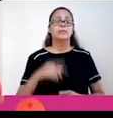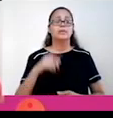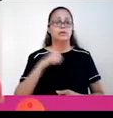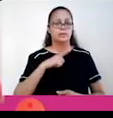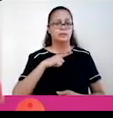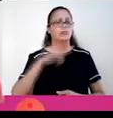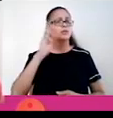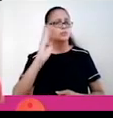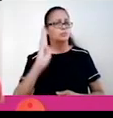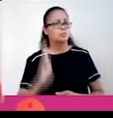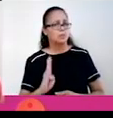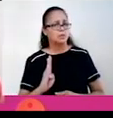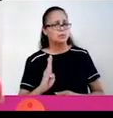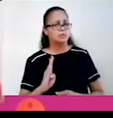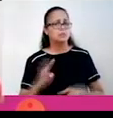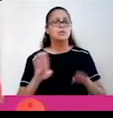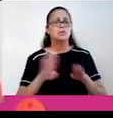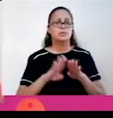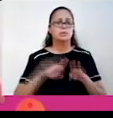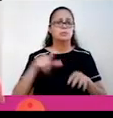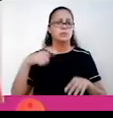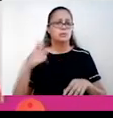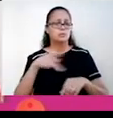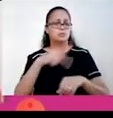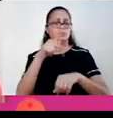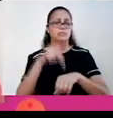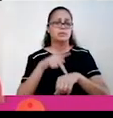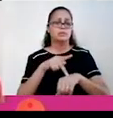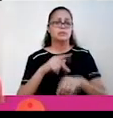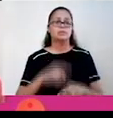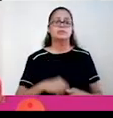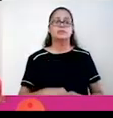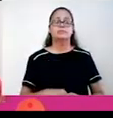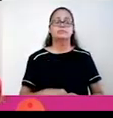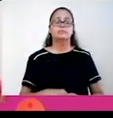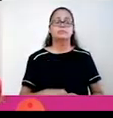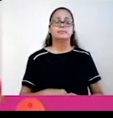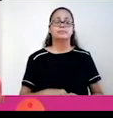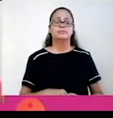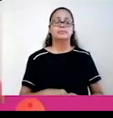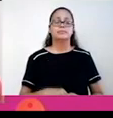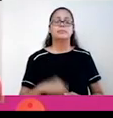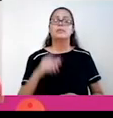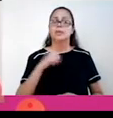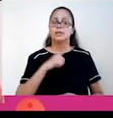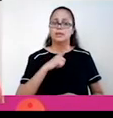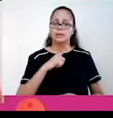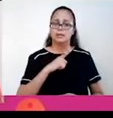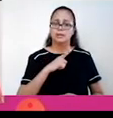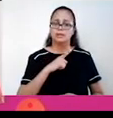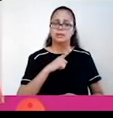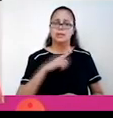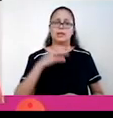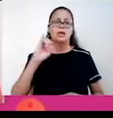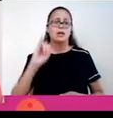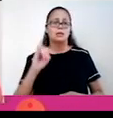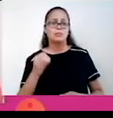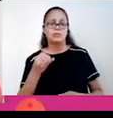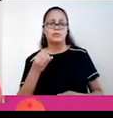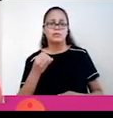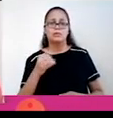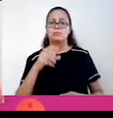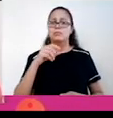está presente no Brasil, na Bolívia, Paraguai, Uruguai e Argentina. Essa bacia, ela possui o maior aproveitamento